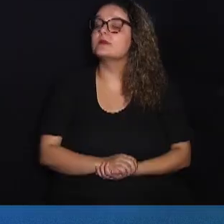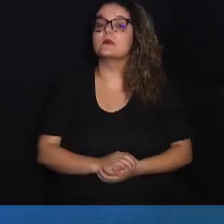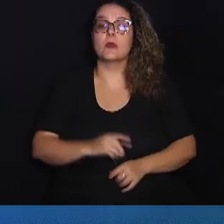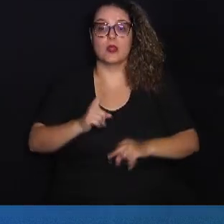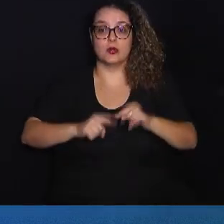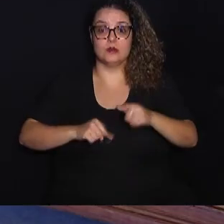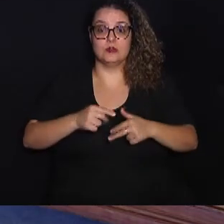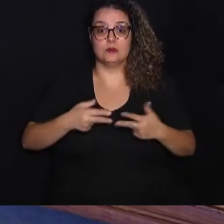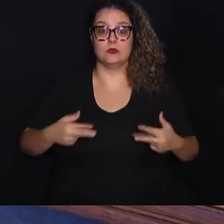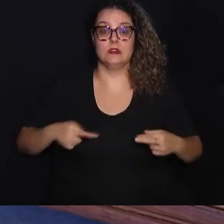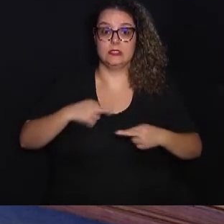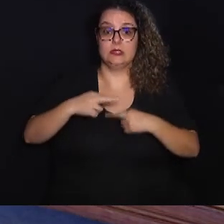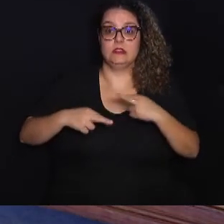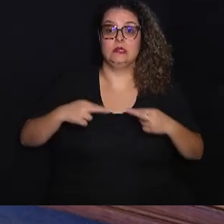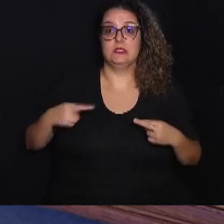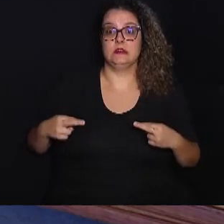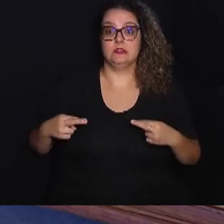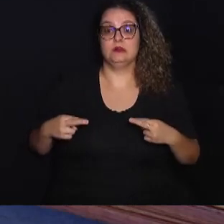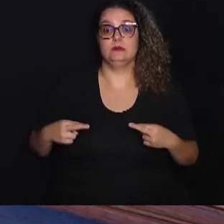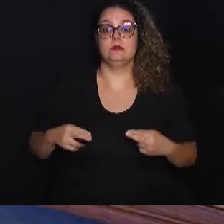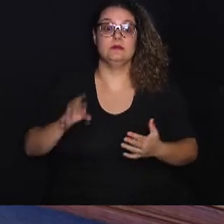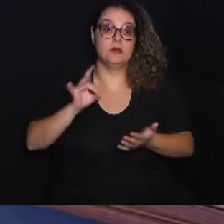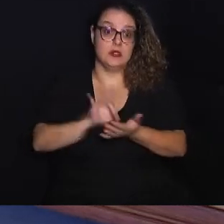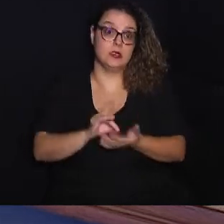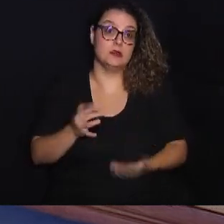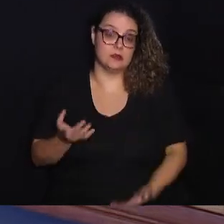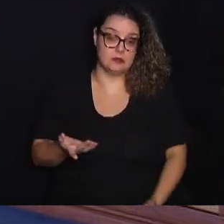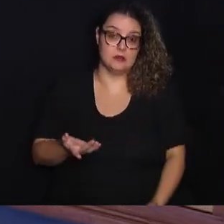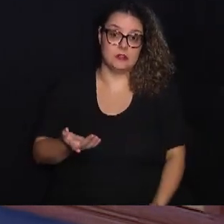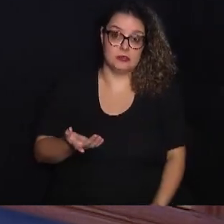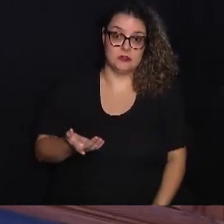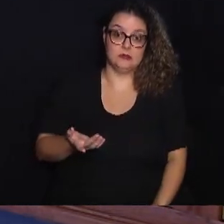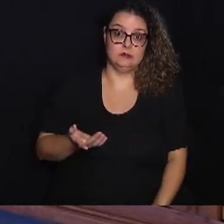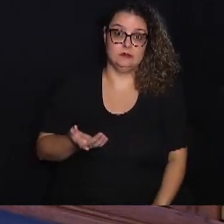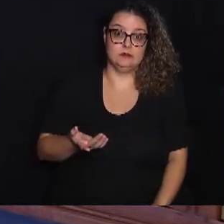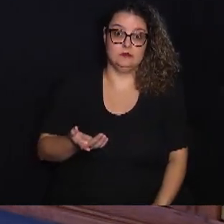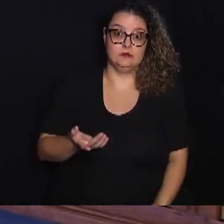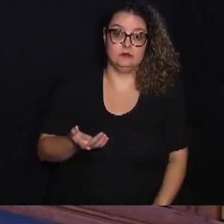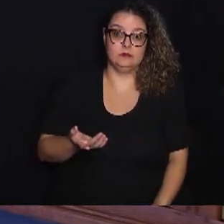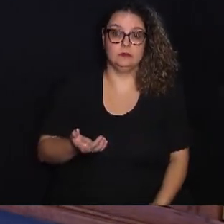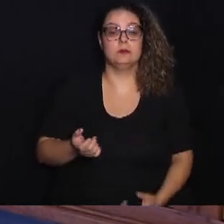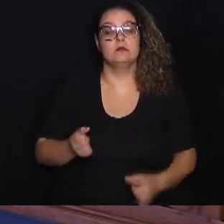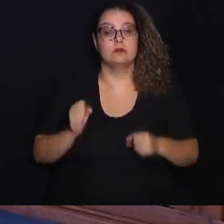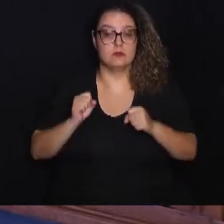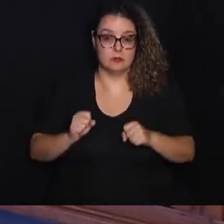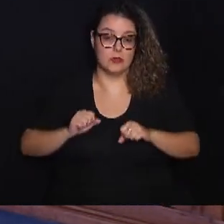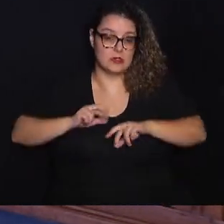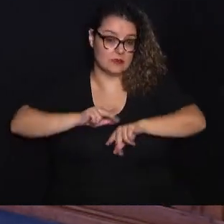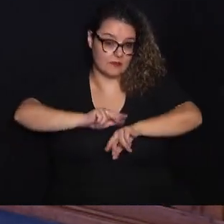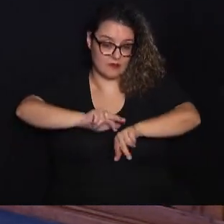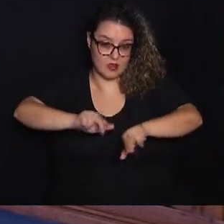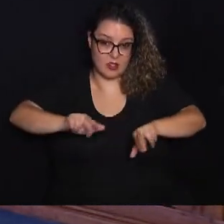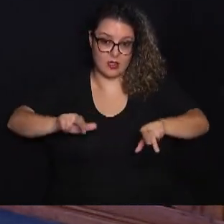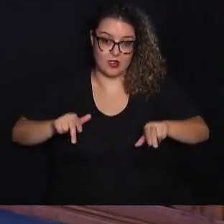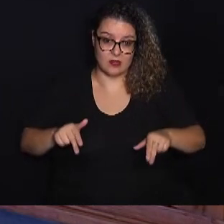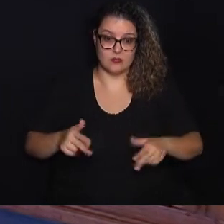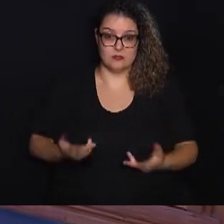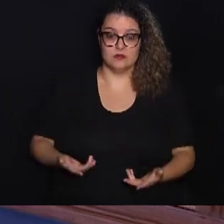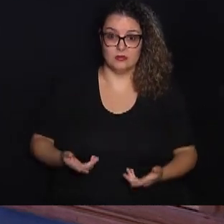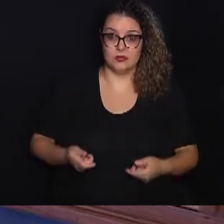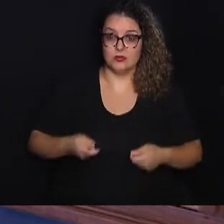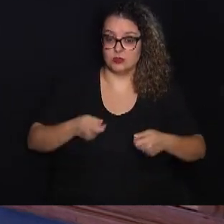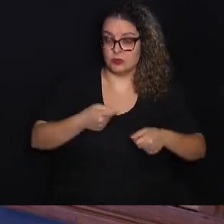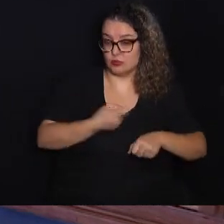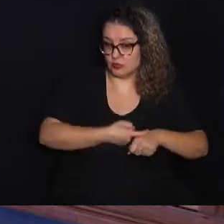Os materiais recicláveis, na verdade, eles podem ser vários.